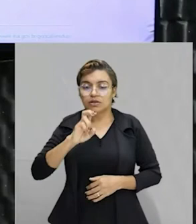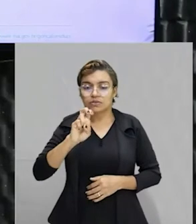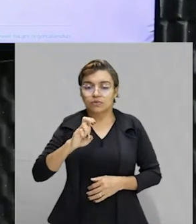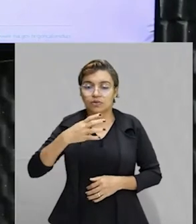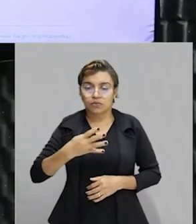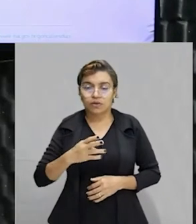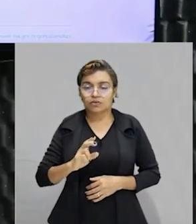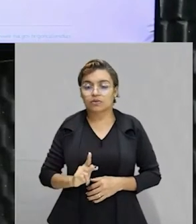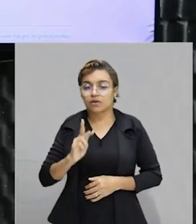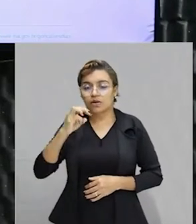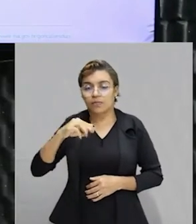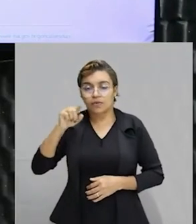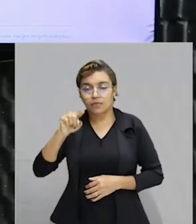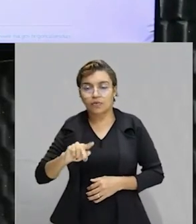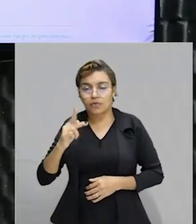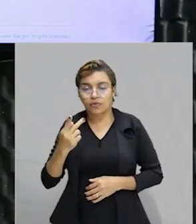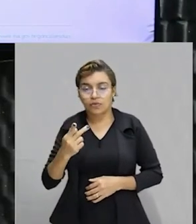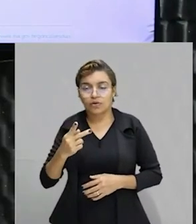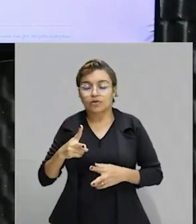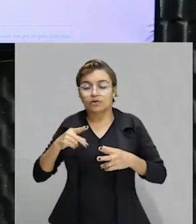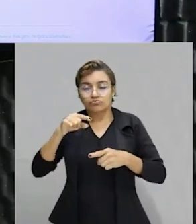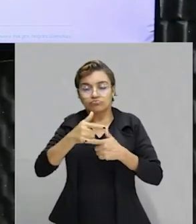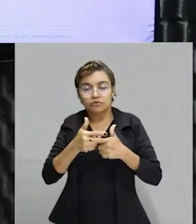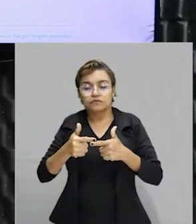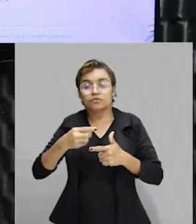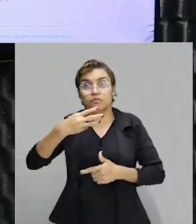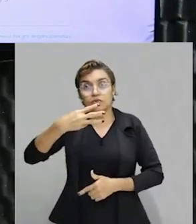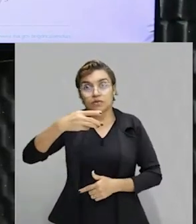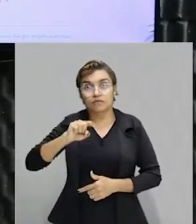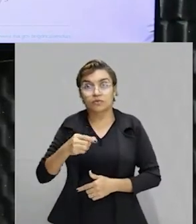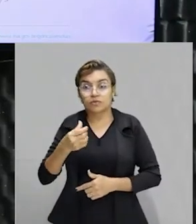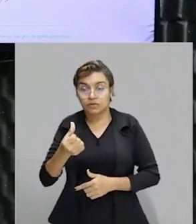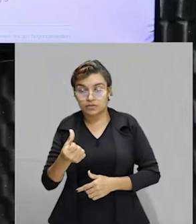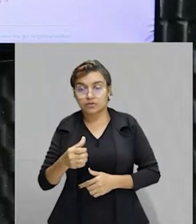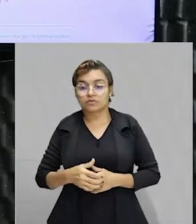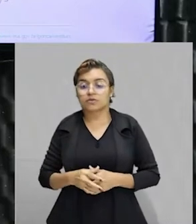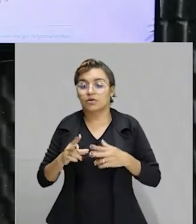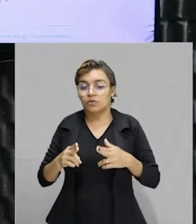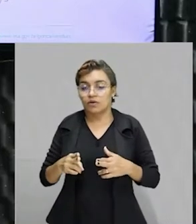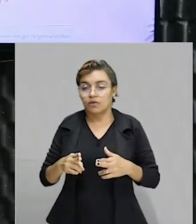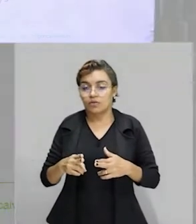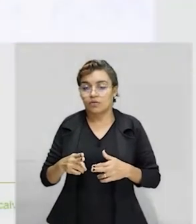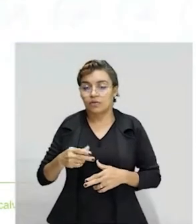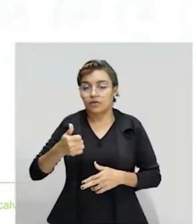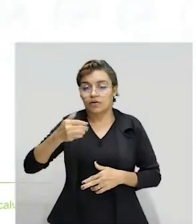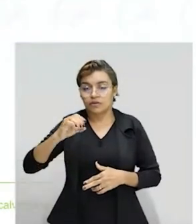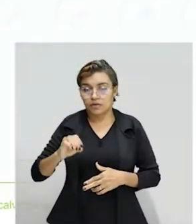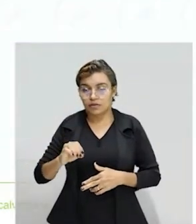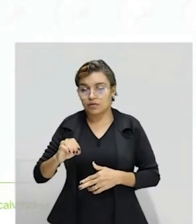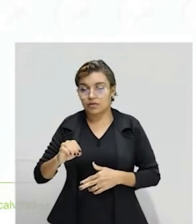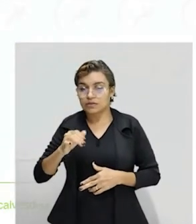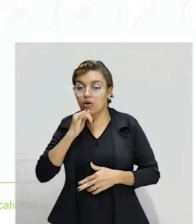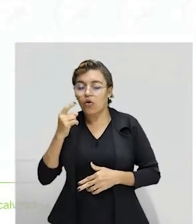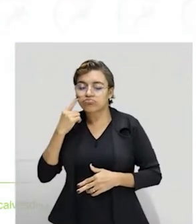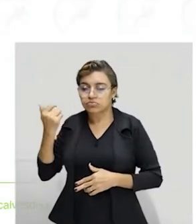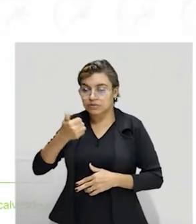quilômetros por hora dividido por 3,6 dá 15 metros por segundo. Mesma coisa lá, 36 quilômetros por hora dividido